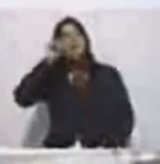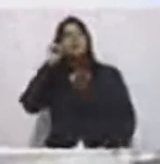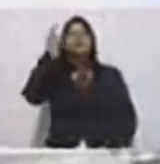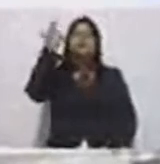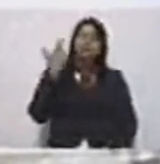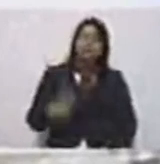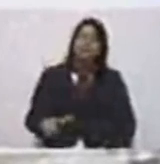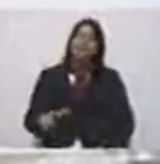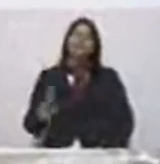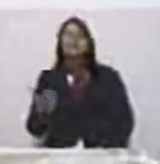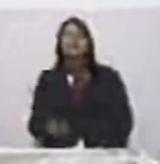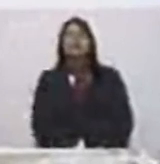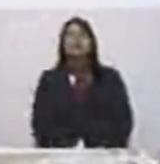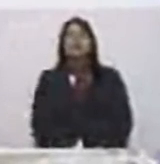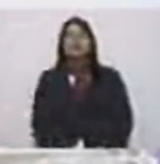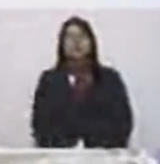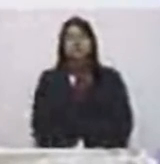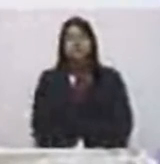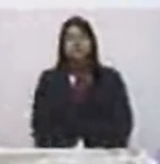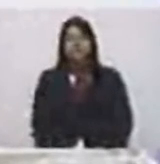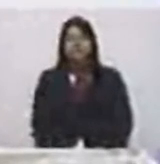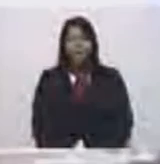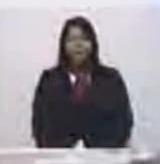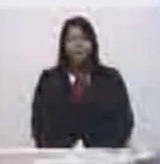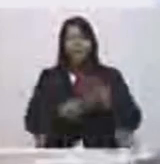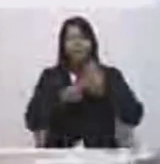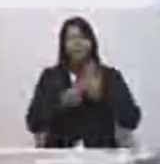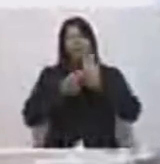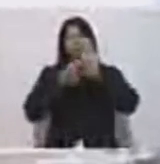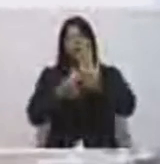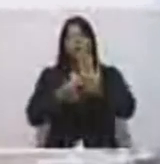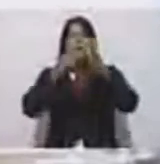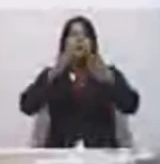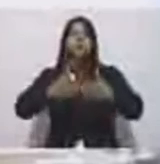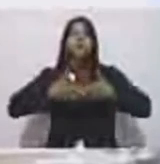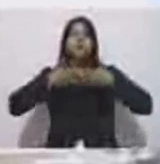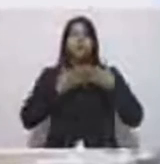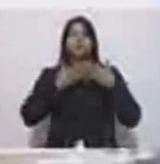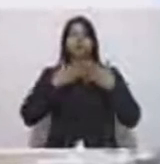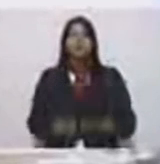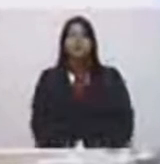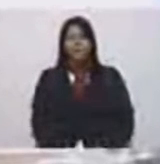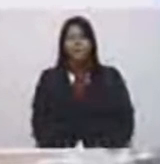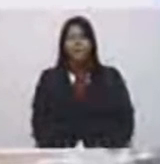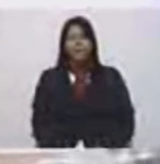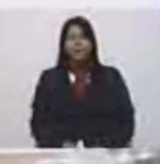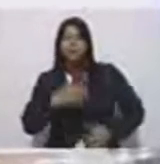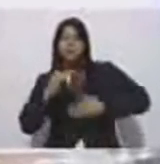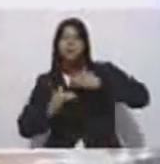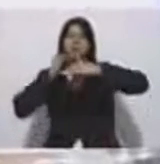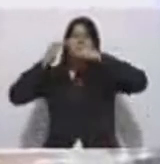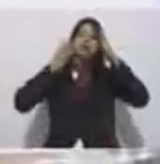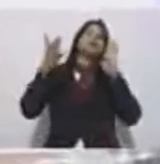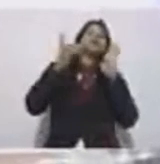cívica numa demonstração eloquente do desenvolvimento da nossa